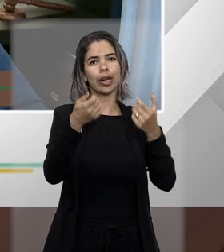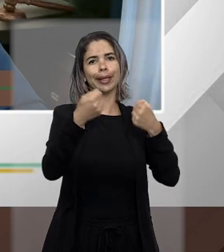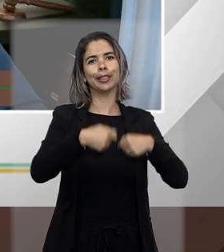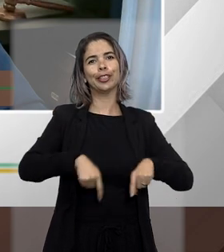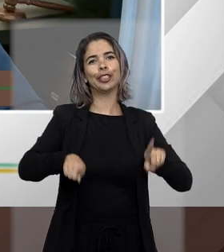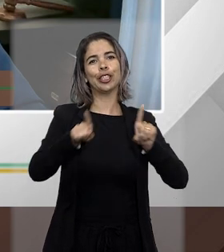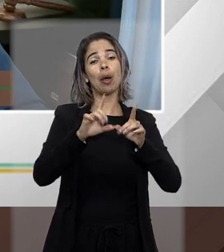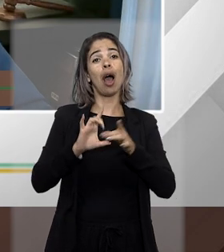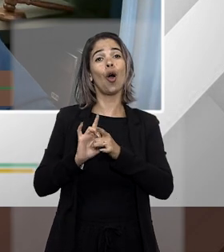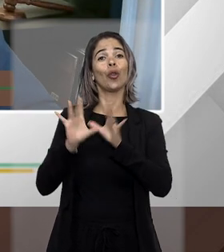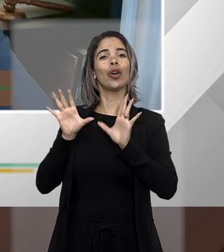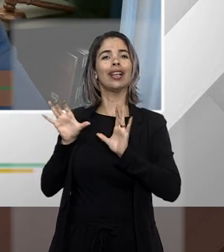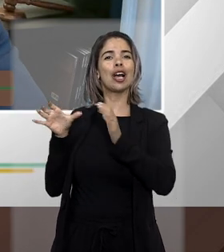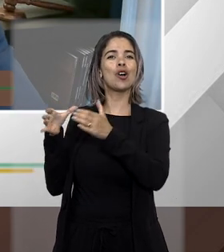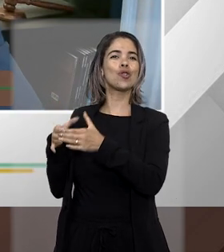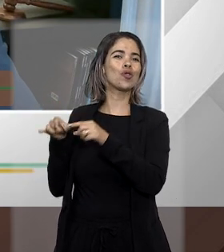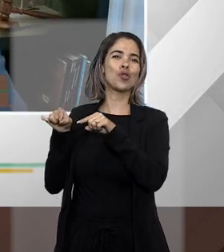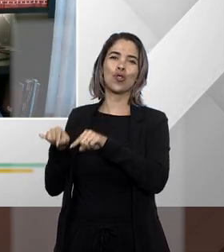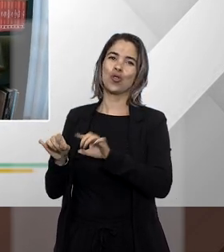seus associados